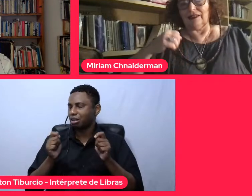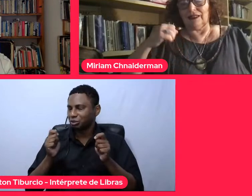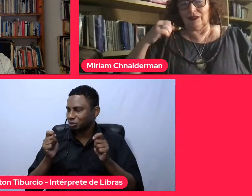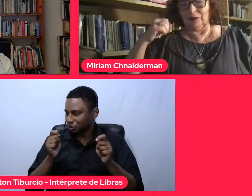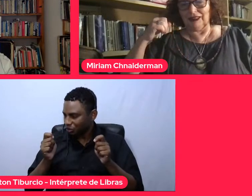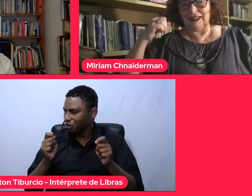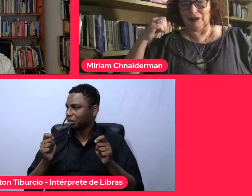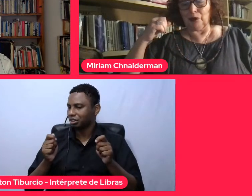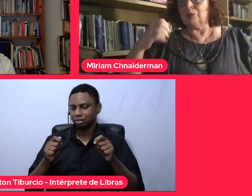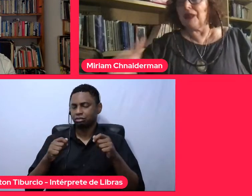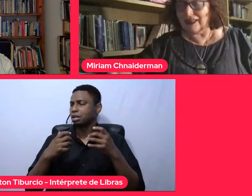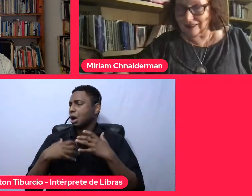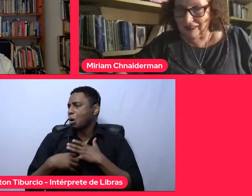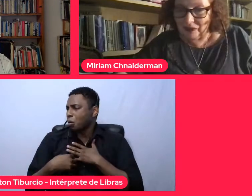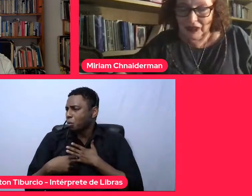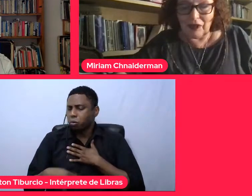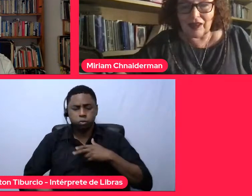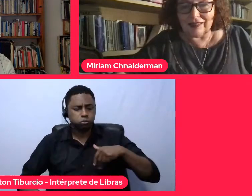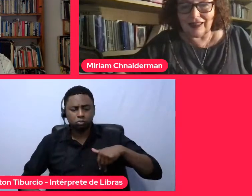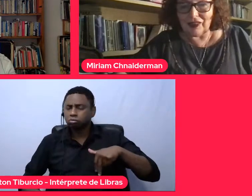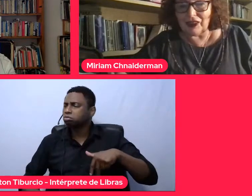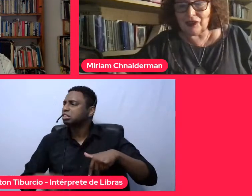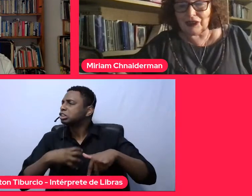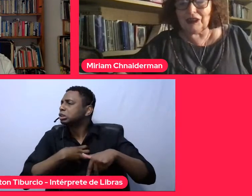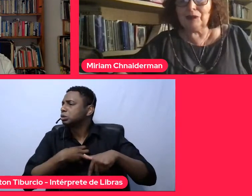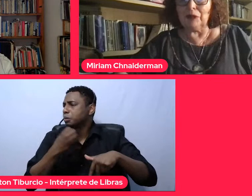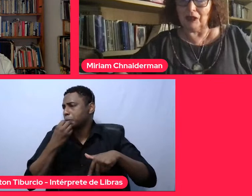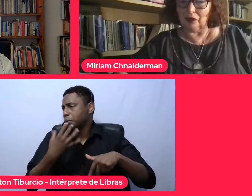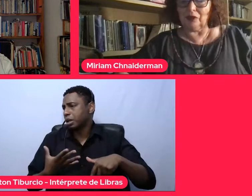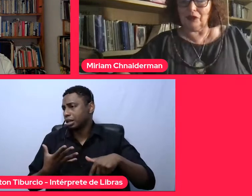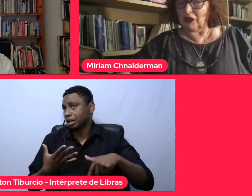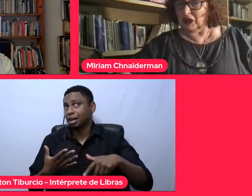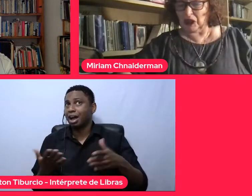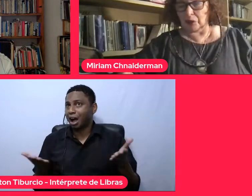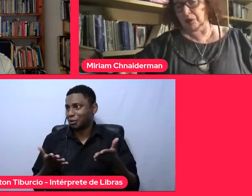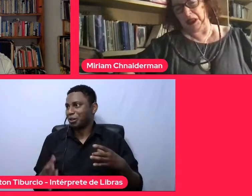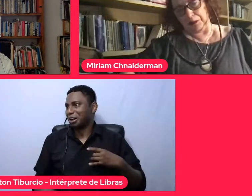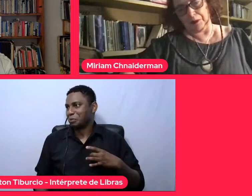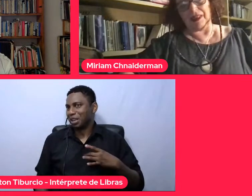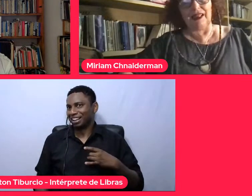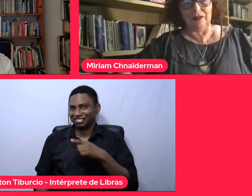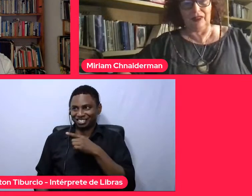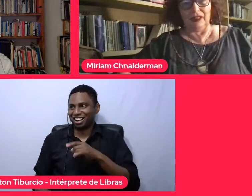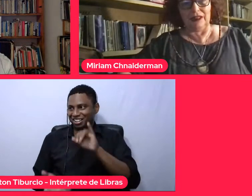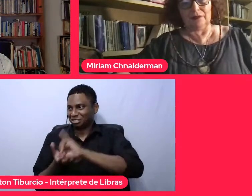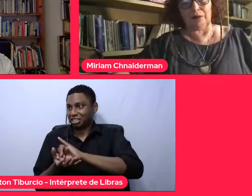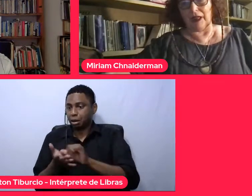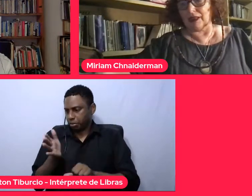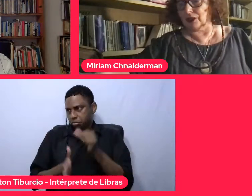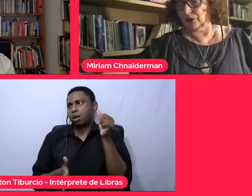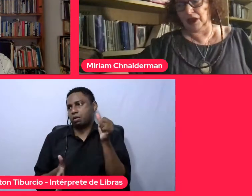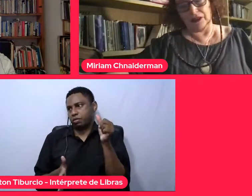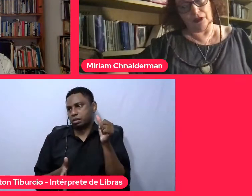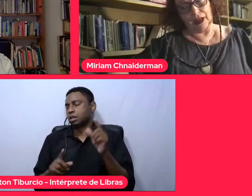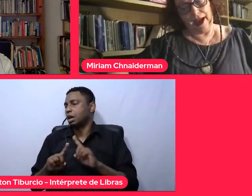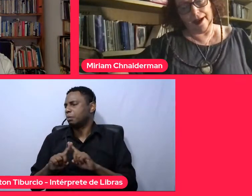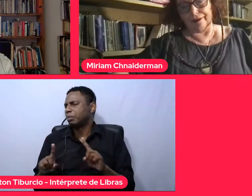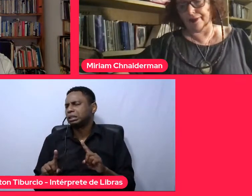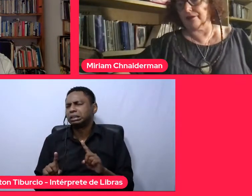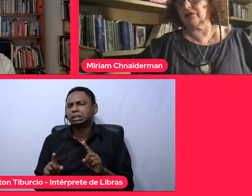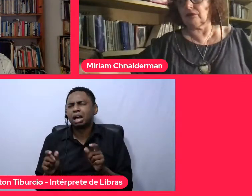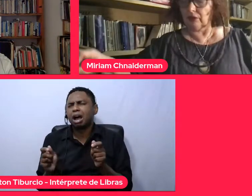cidade, eu me sinto bem, agora eu senti medo no centrão pela primeira vez, mas eu